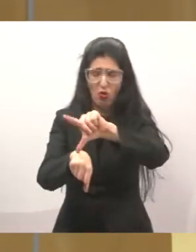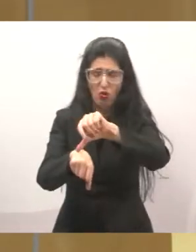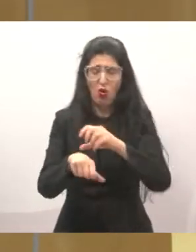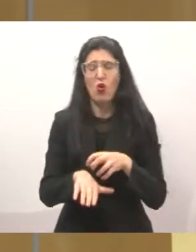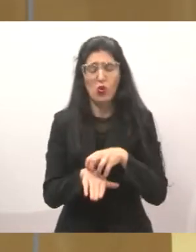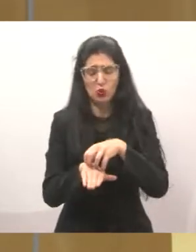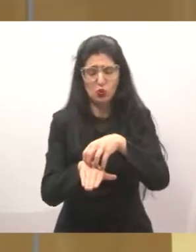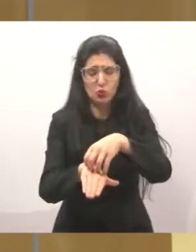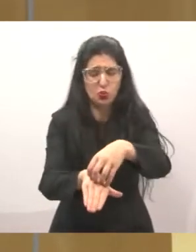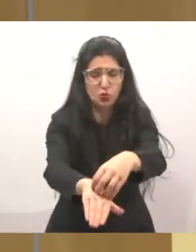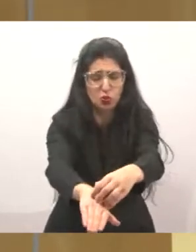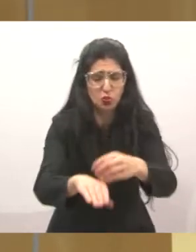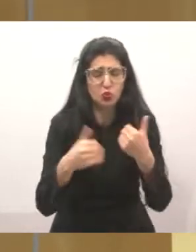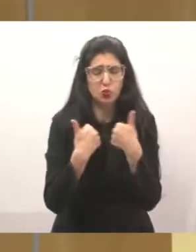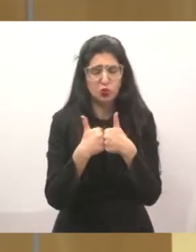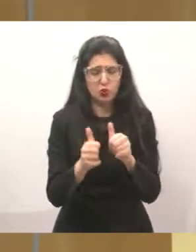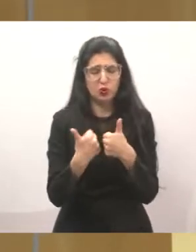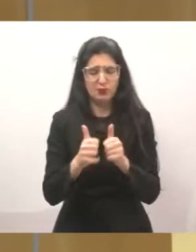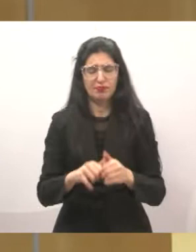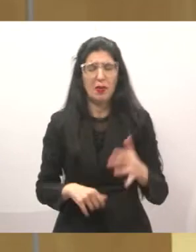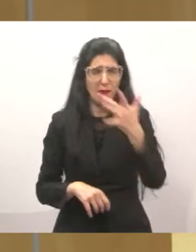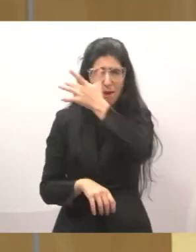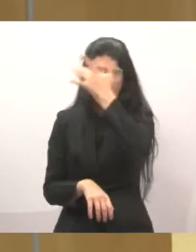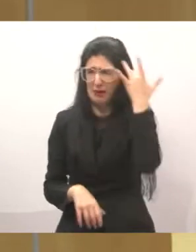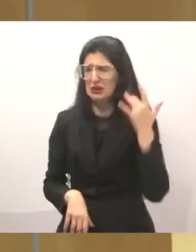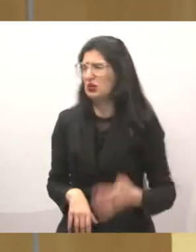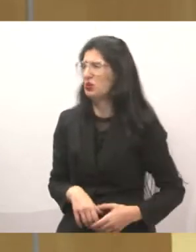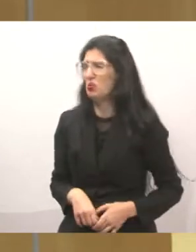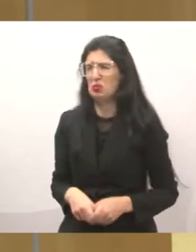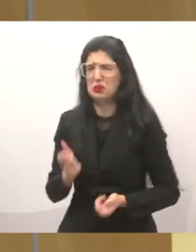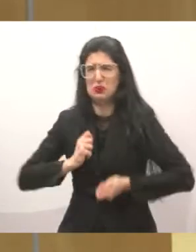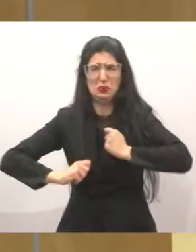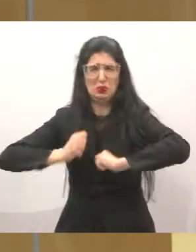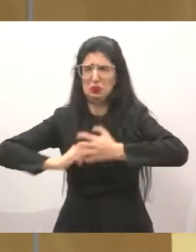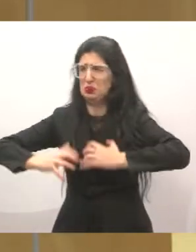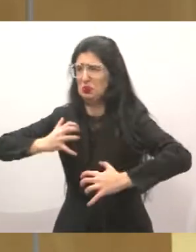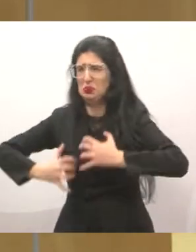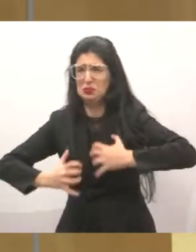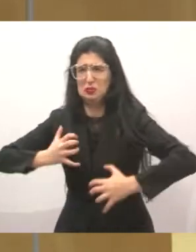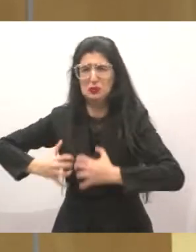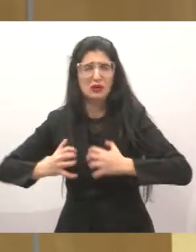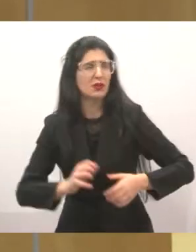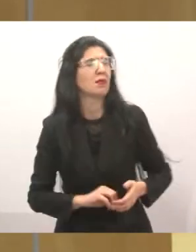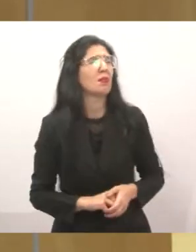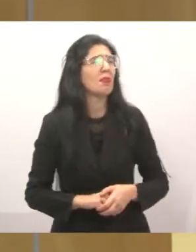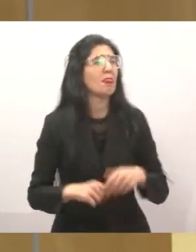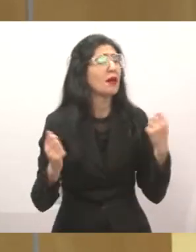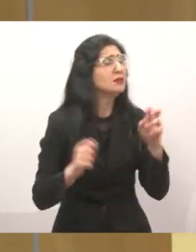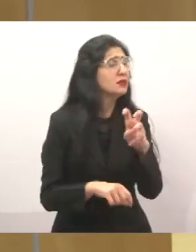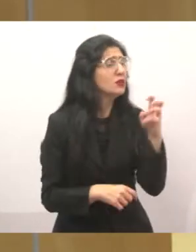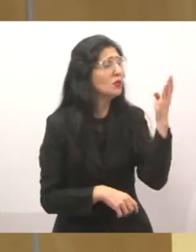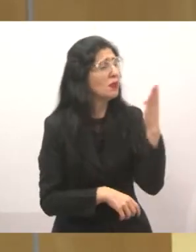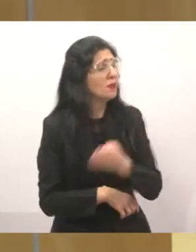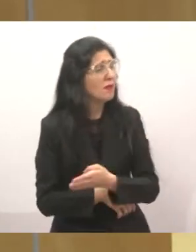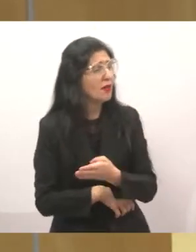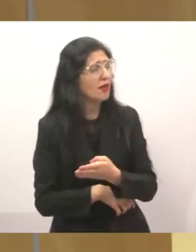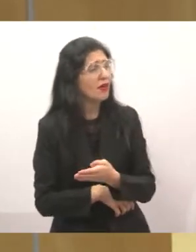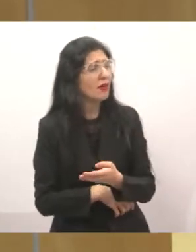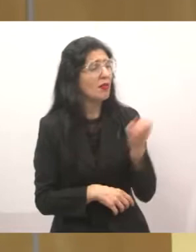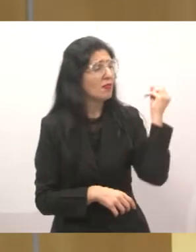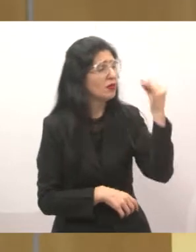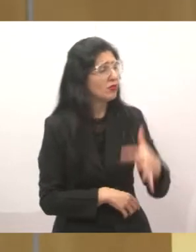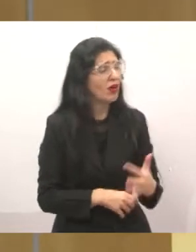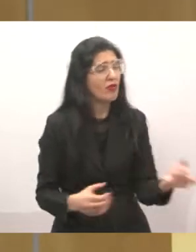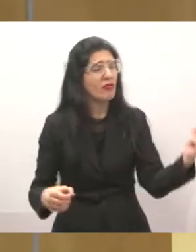indignados e apavorados, né? Agora eles só podem vir para a cidade cinco e meia da manhã e voltar às sete horas da noite.